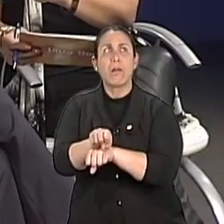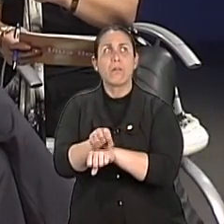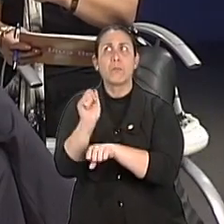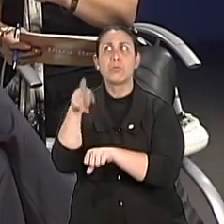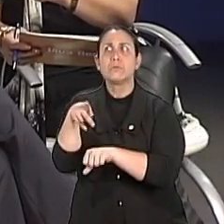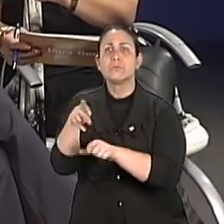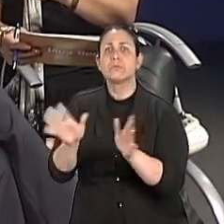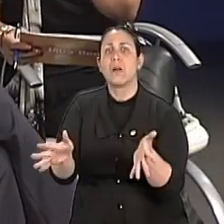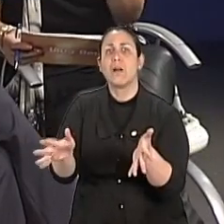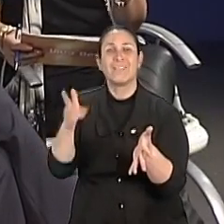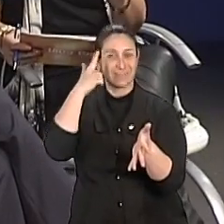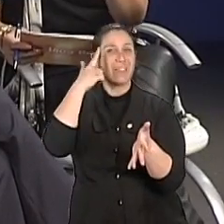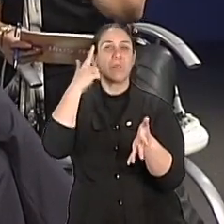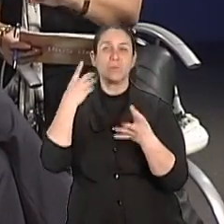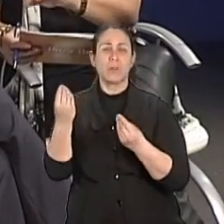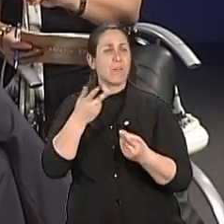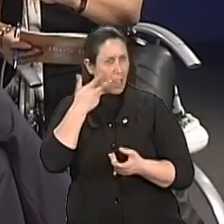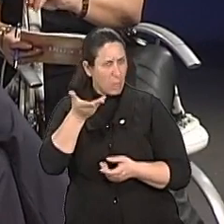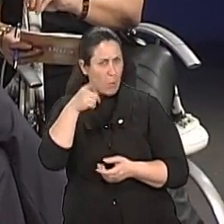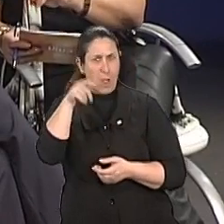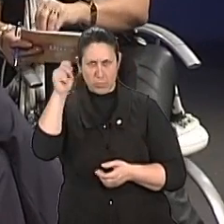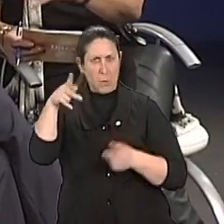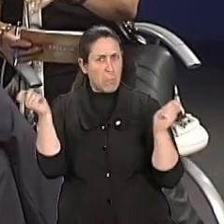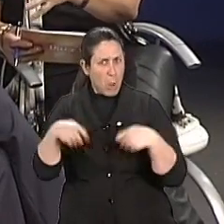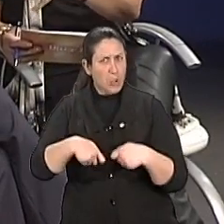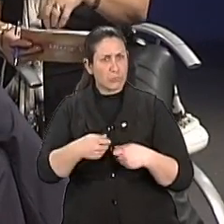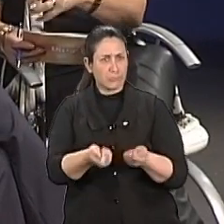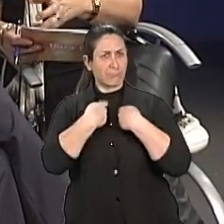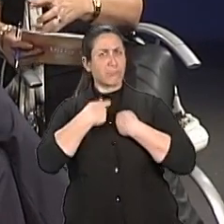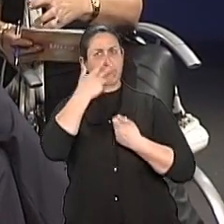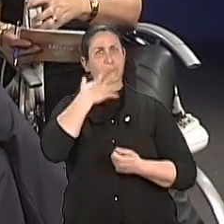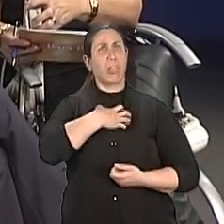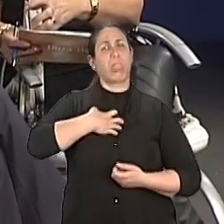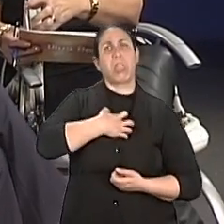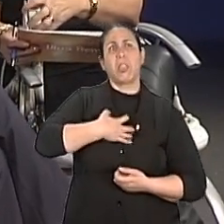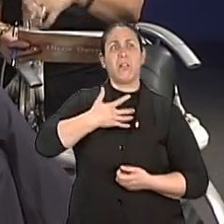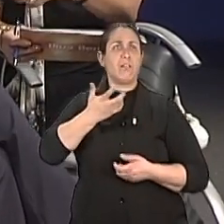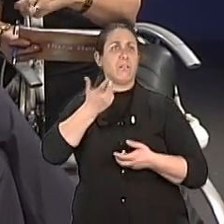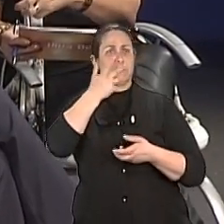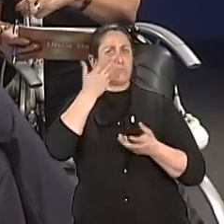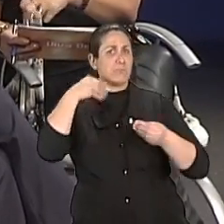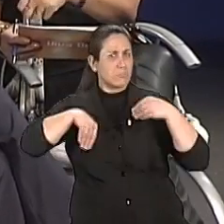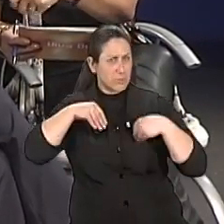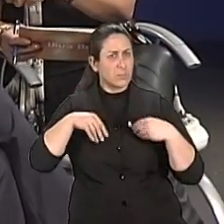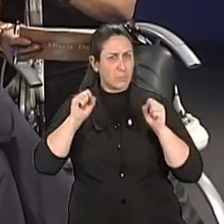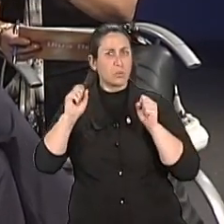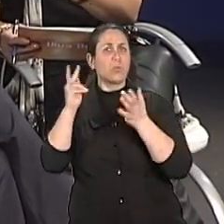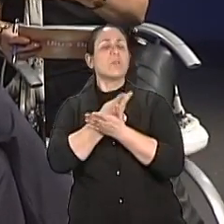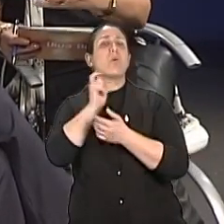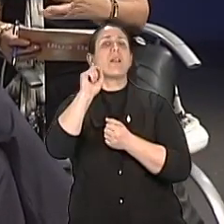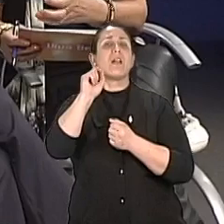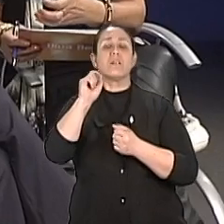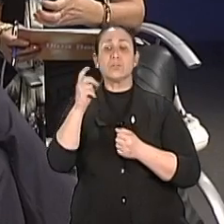separação? Sim. A aposentadoria de um deles ou dos dois, né? Que voltam e não